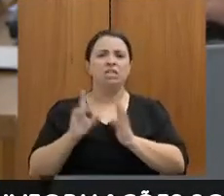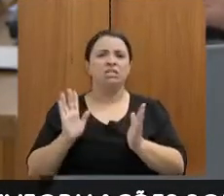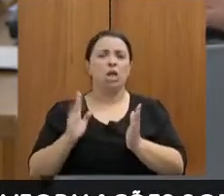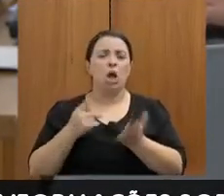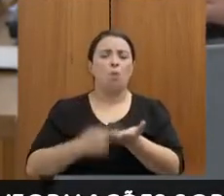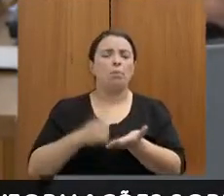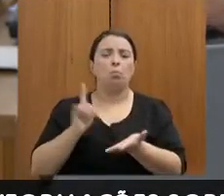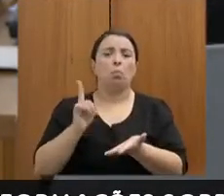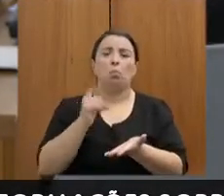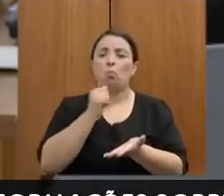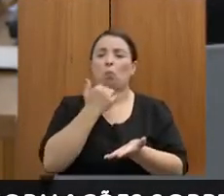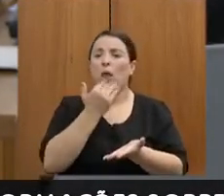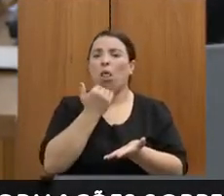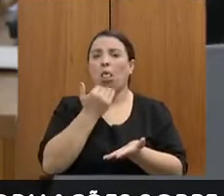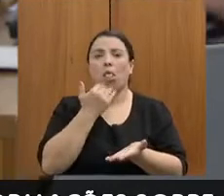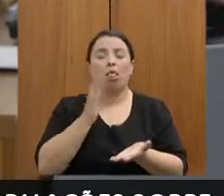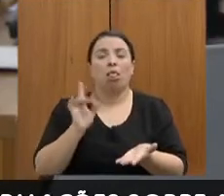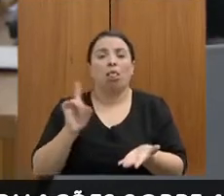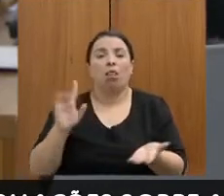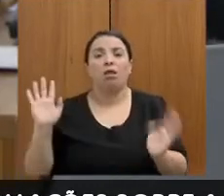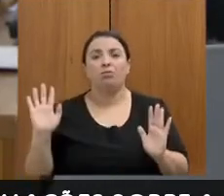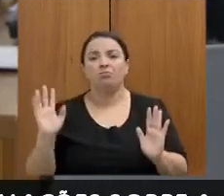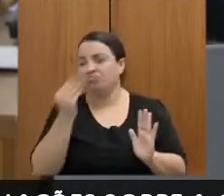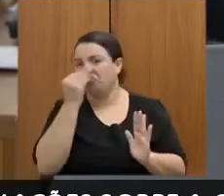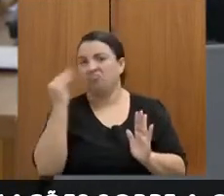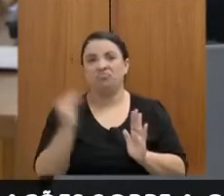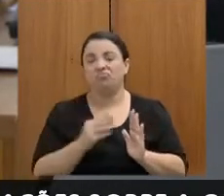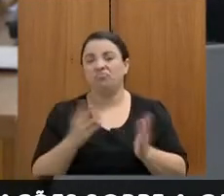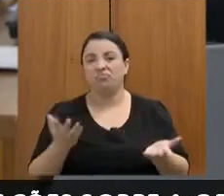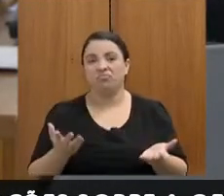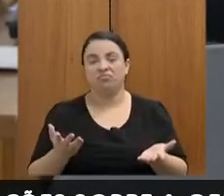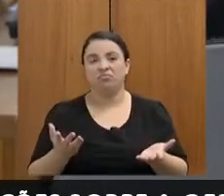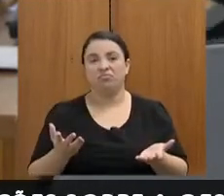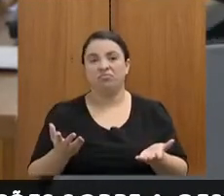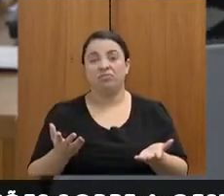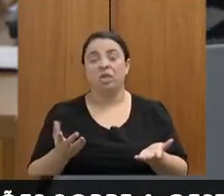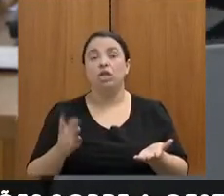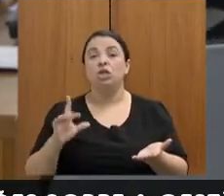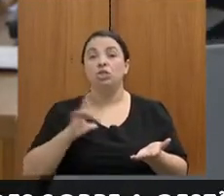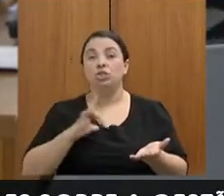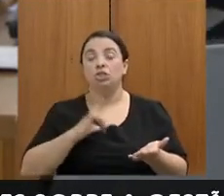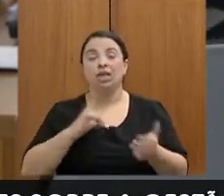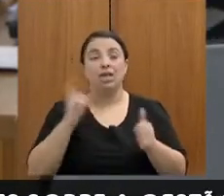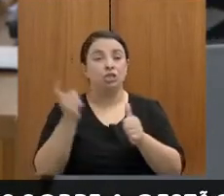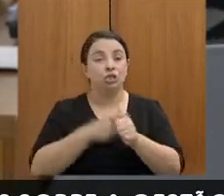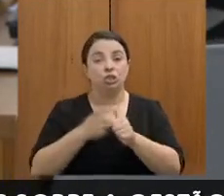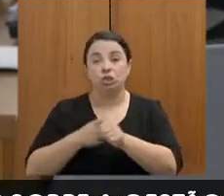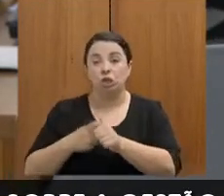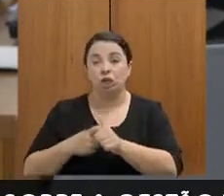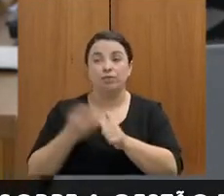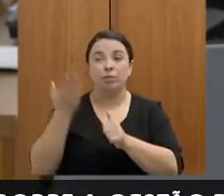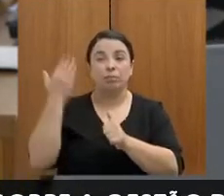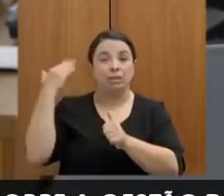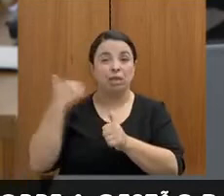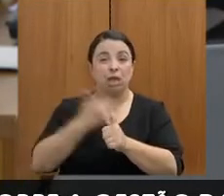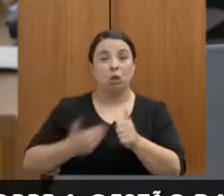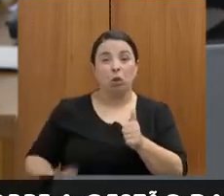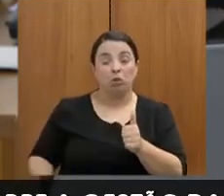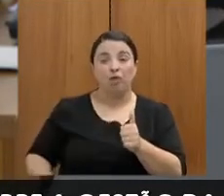Pagou-se, inclusive, as despesas deixadas, as dívidas deixadas por outras gestões.